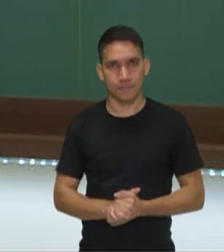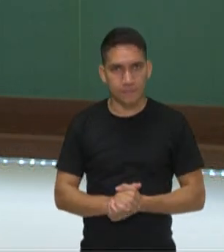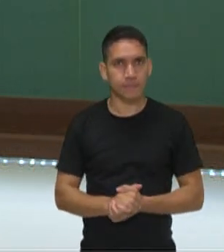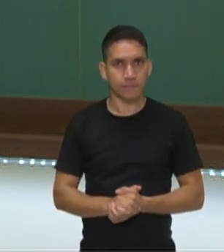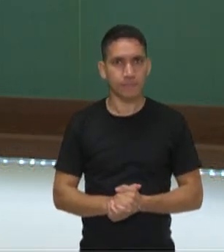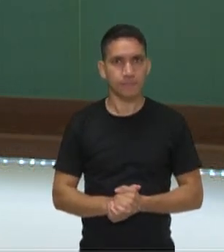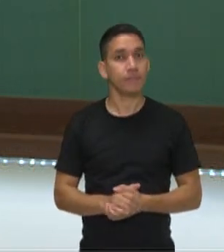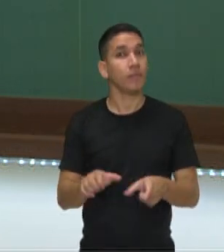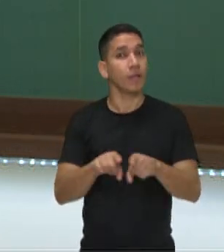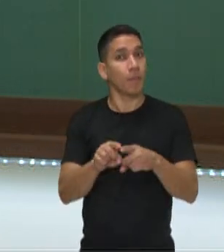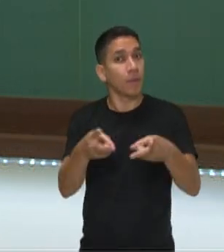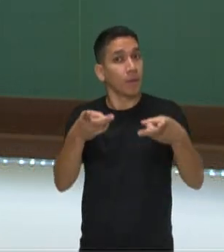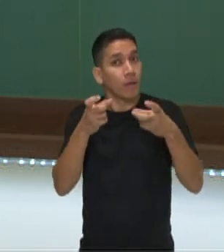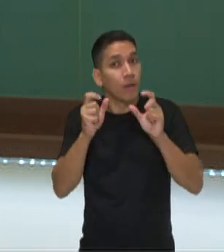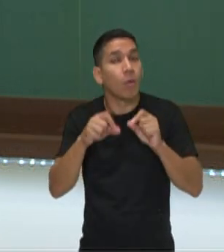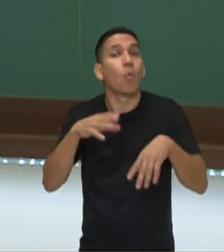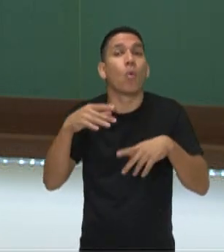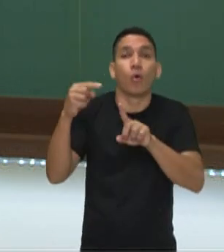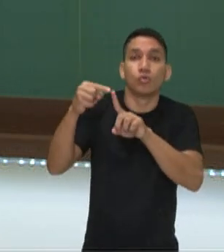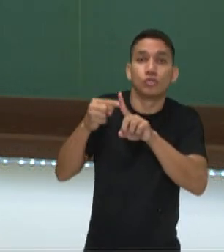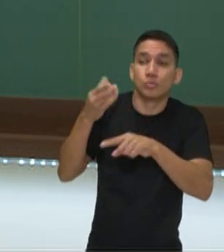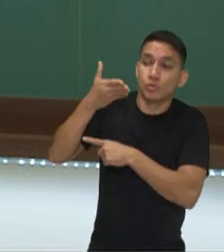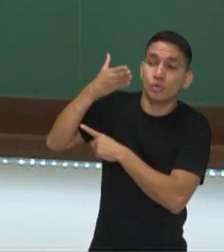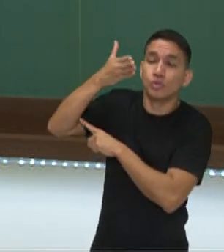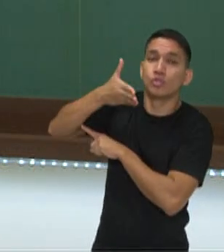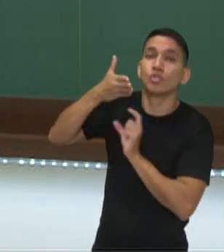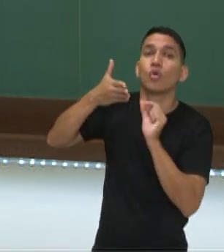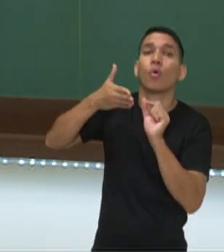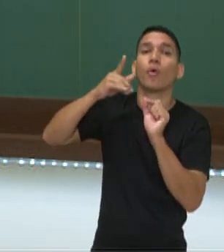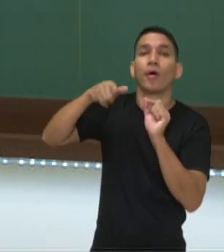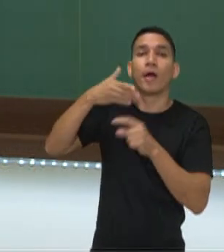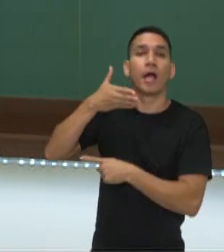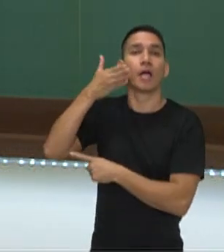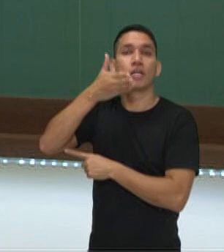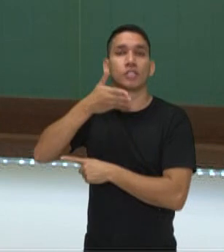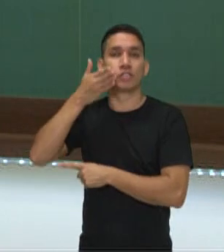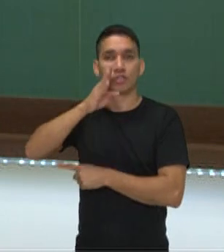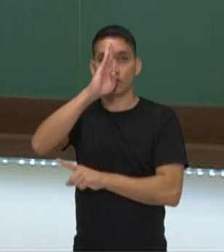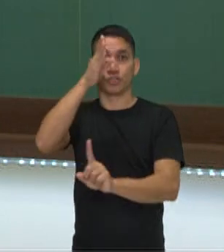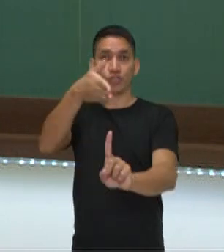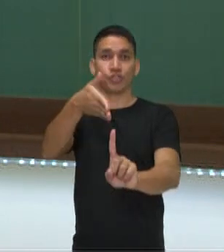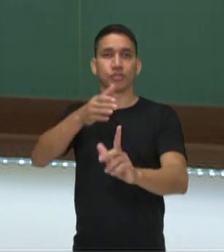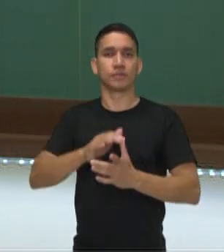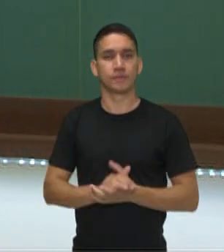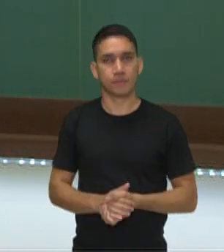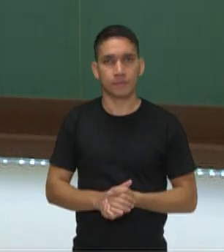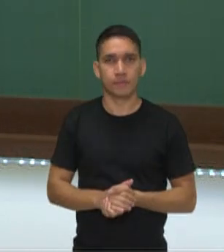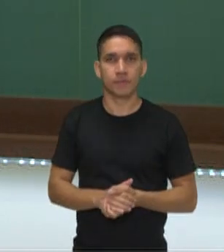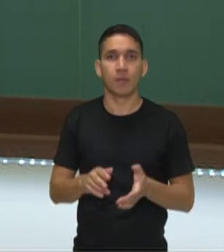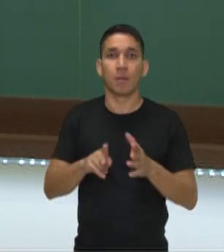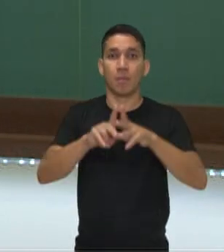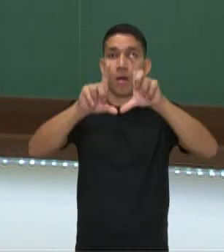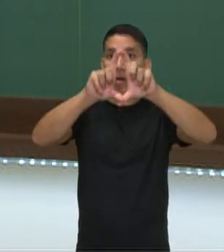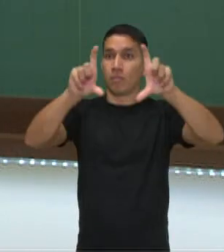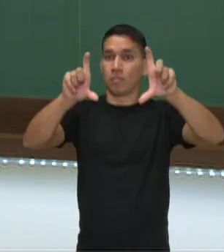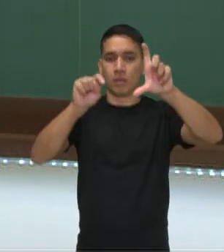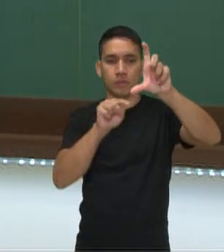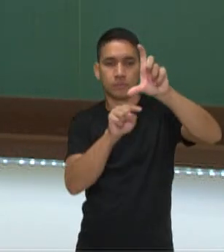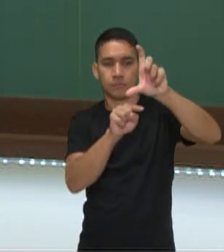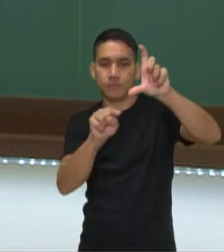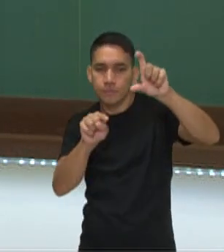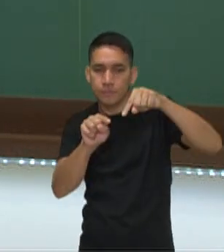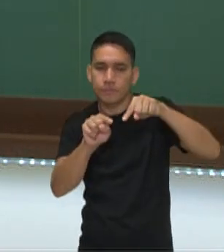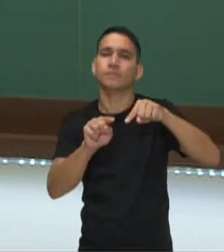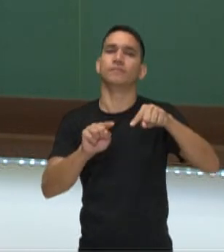E também observa aqui que tipo de discurso. O discurso direto, parágrafo, travessão.